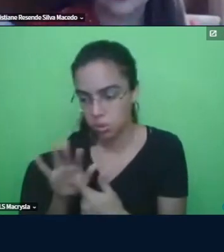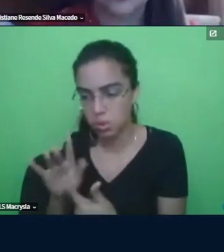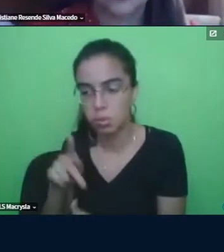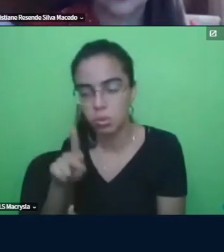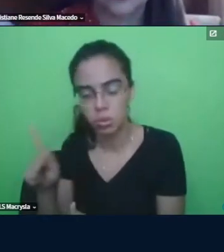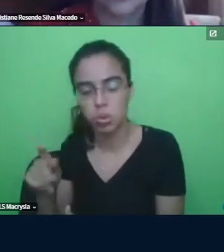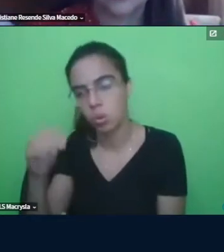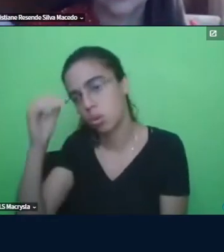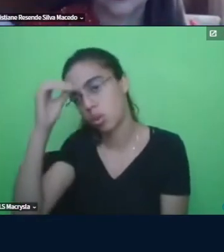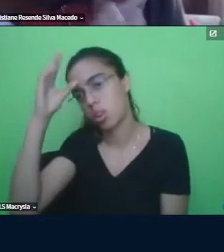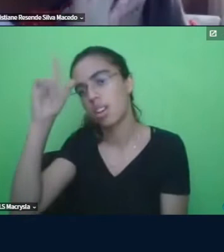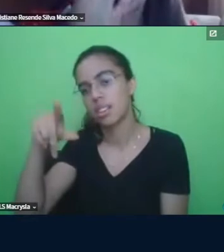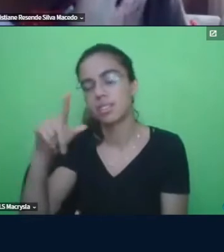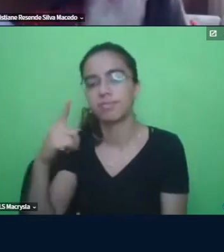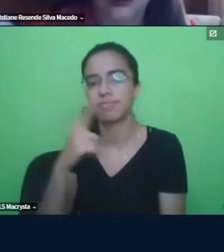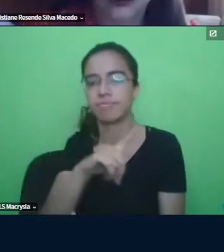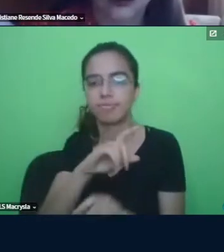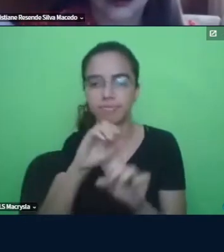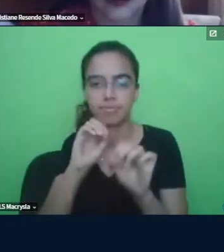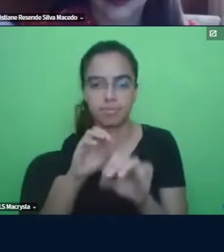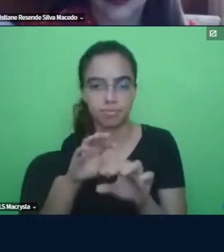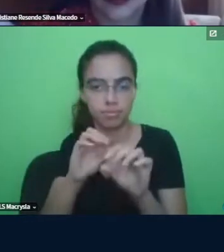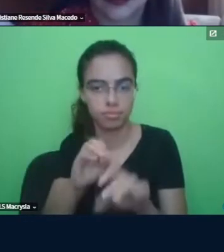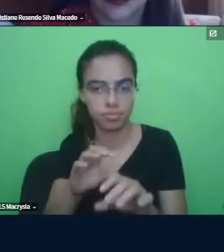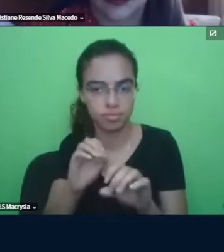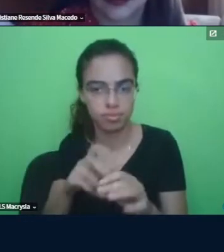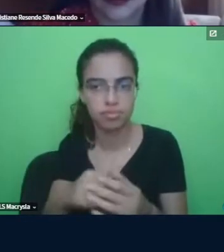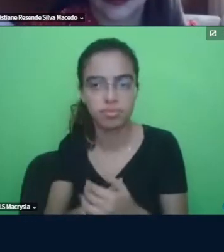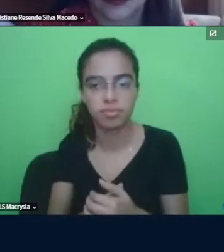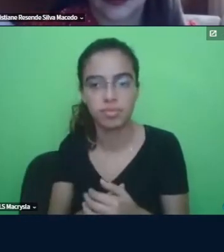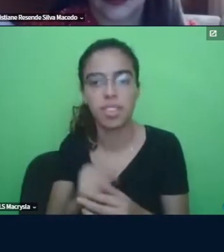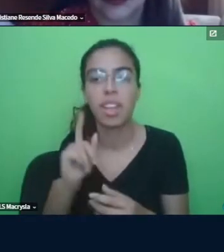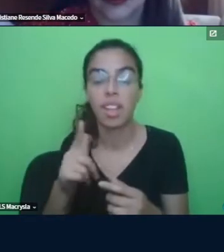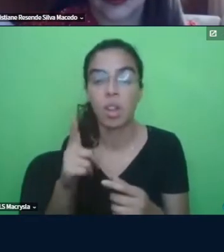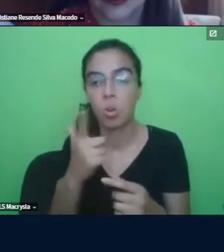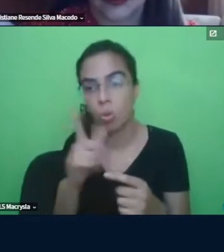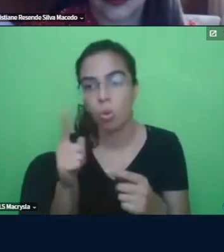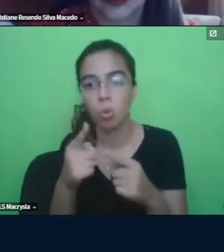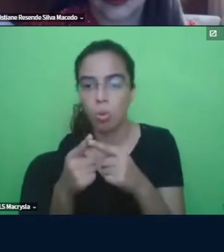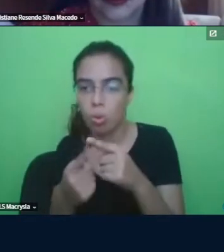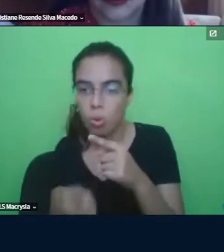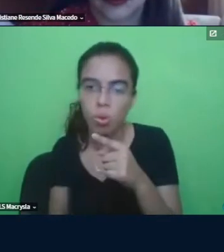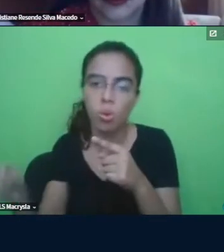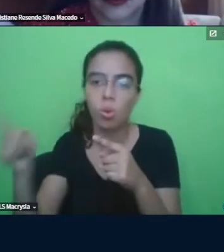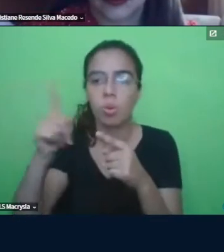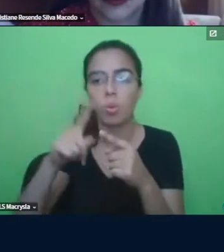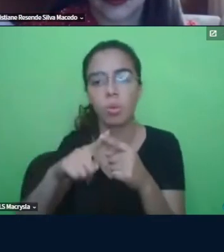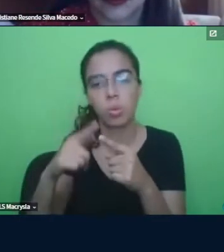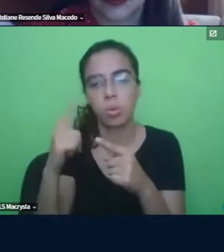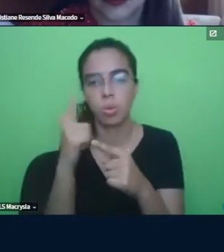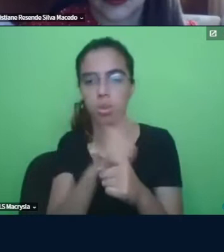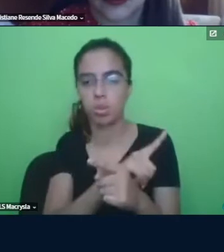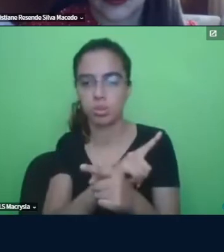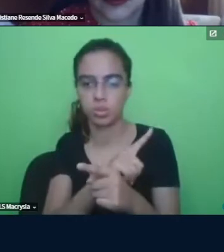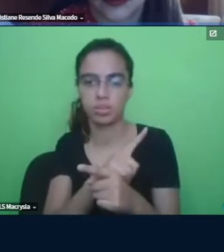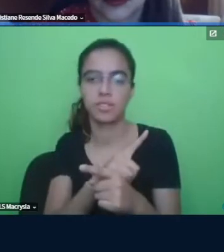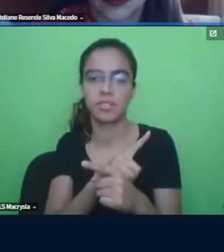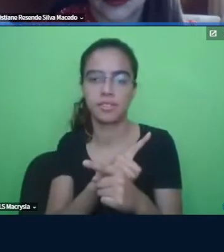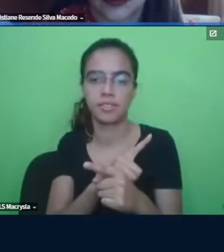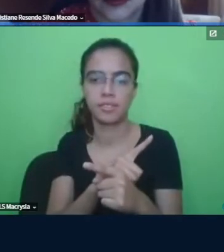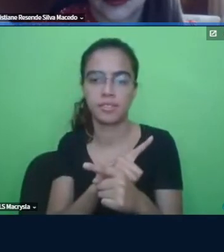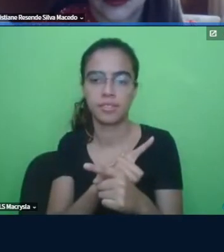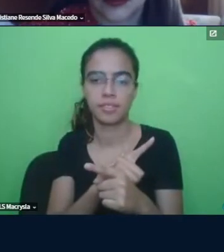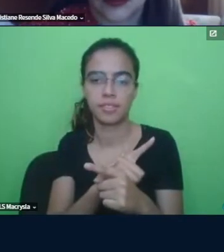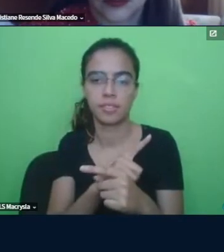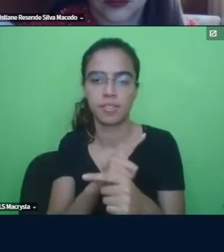agir então acho que esse seria um outro grande ciclo que se começou a se delinear e dentro desses outros menores